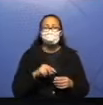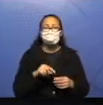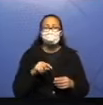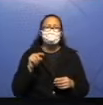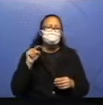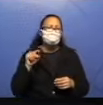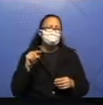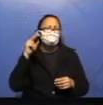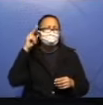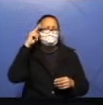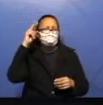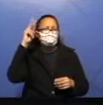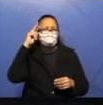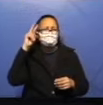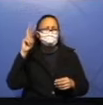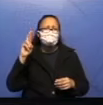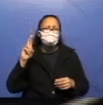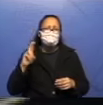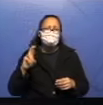reescrita?